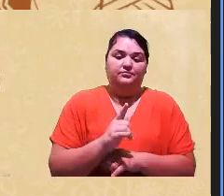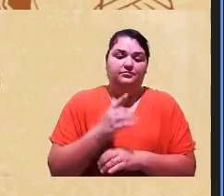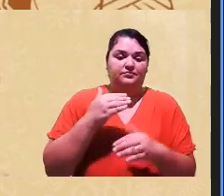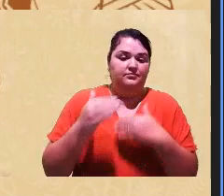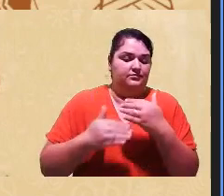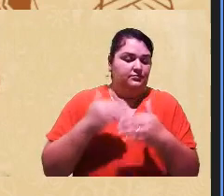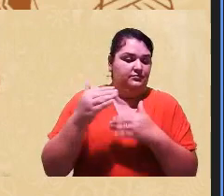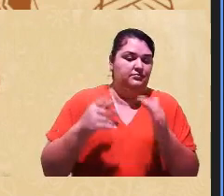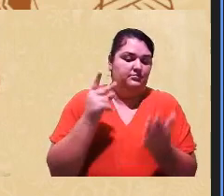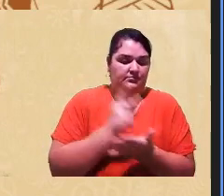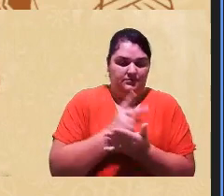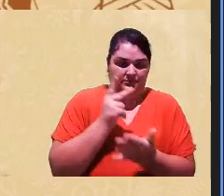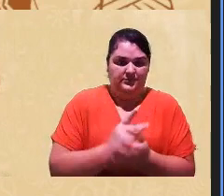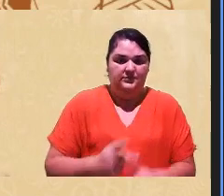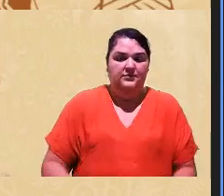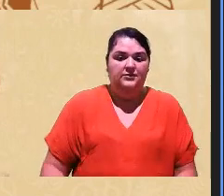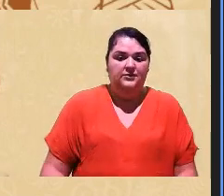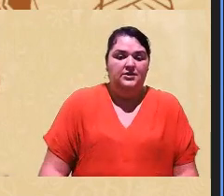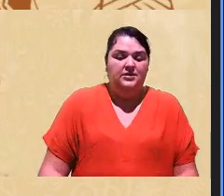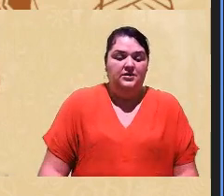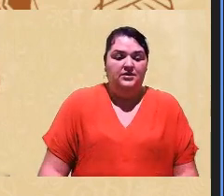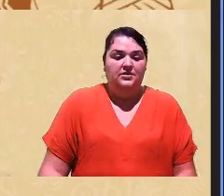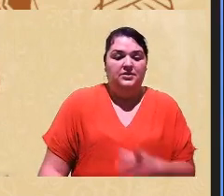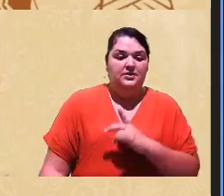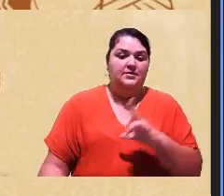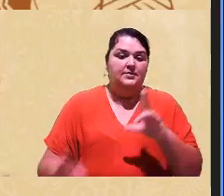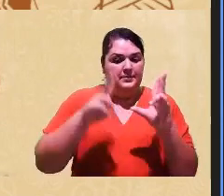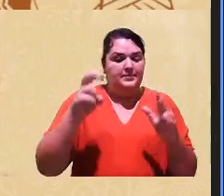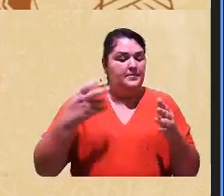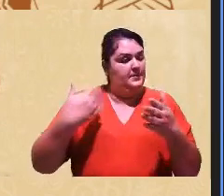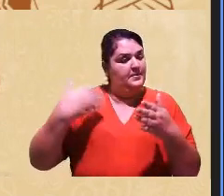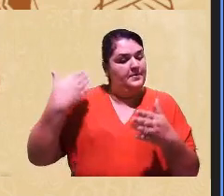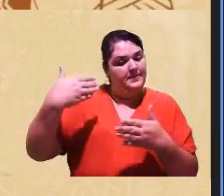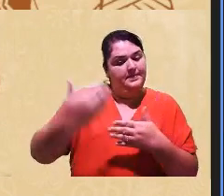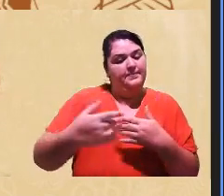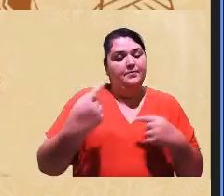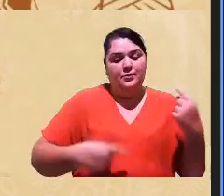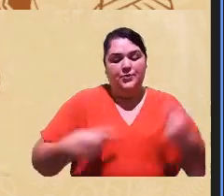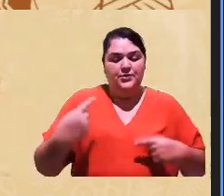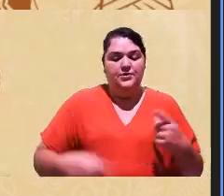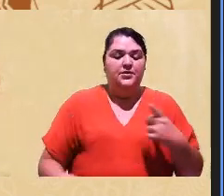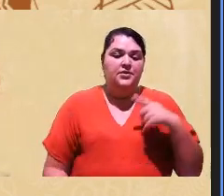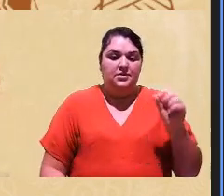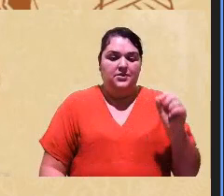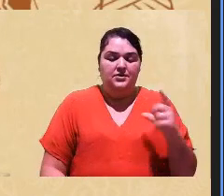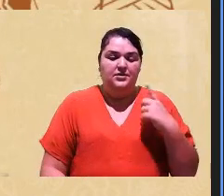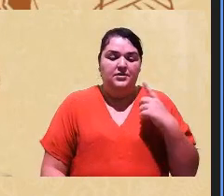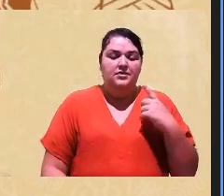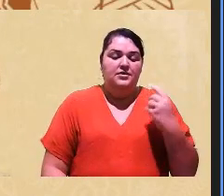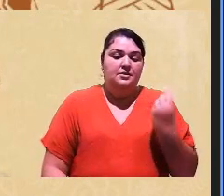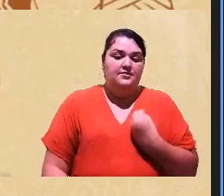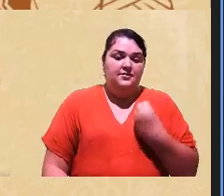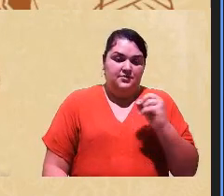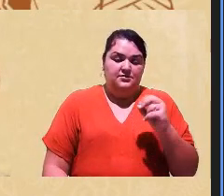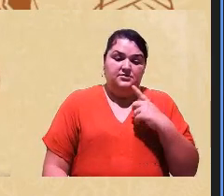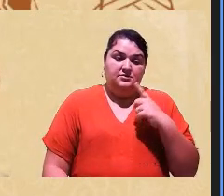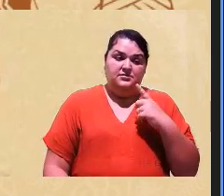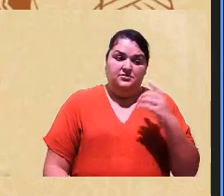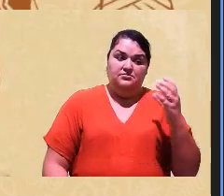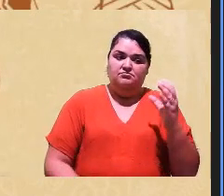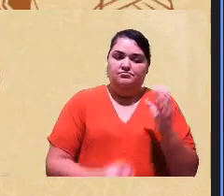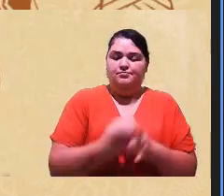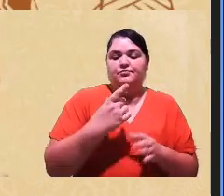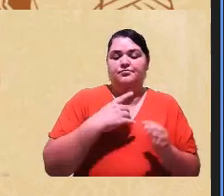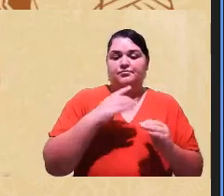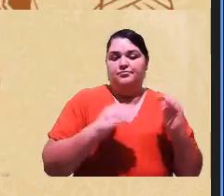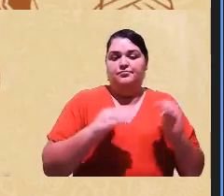e gestoras por um caráter progressista da política investissem em também em cotas nos cargos comissionados